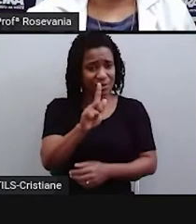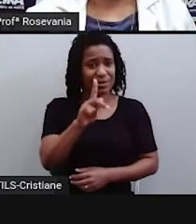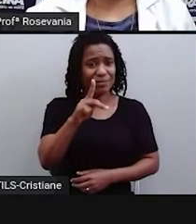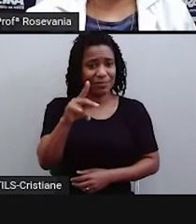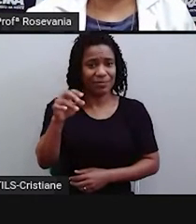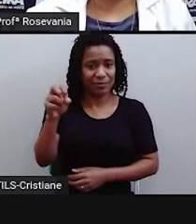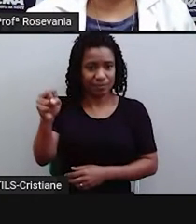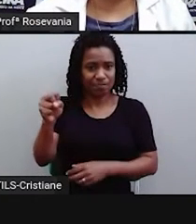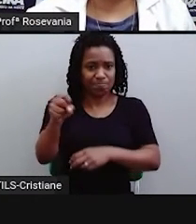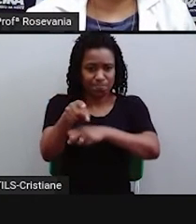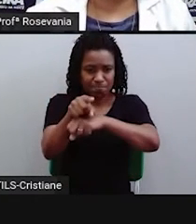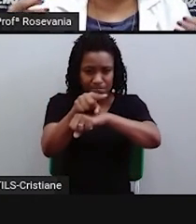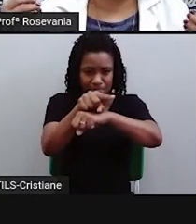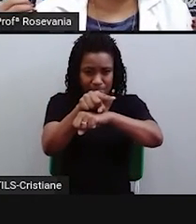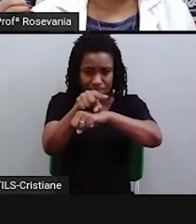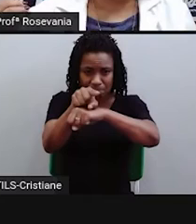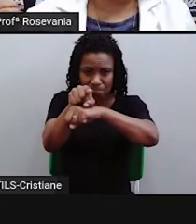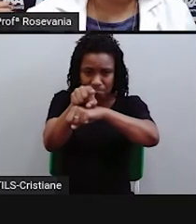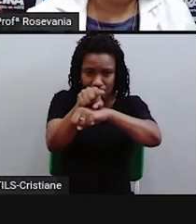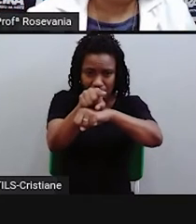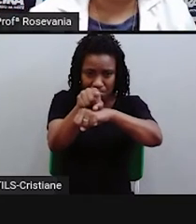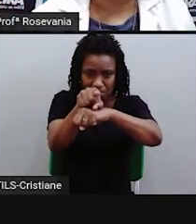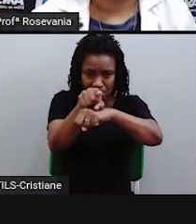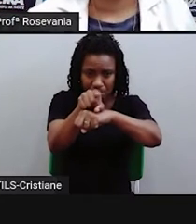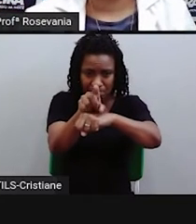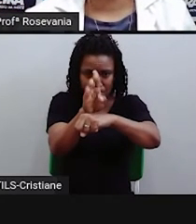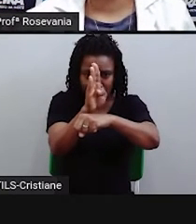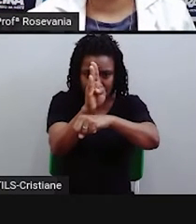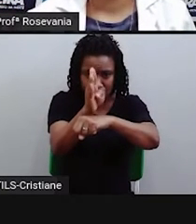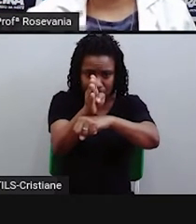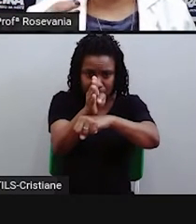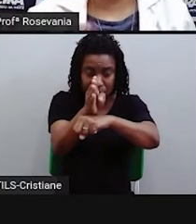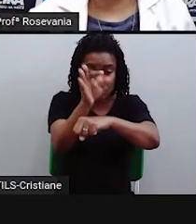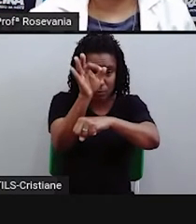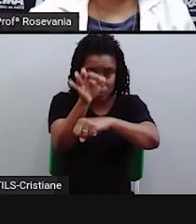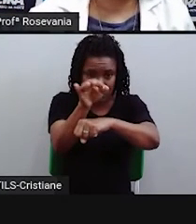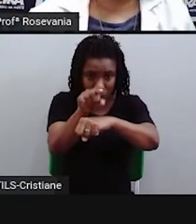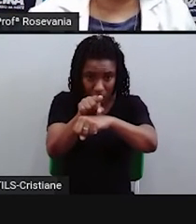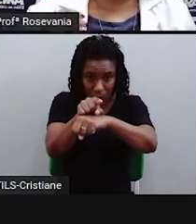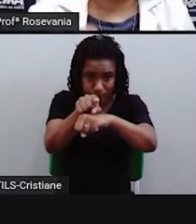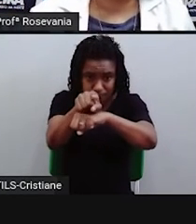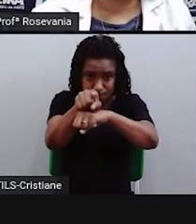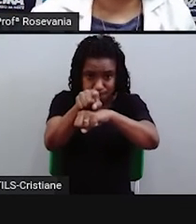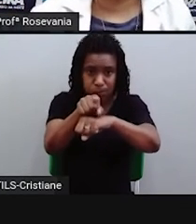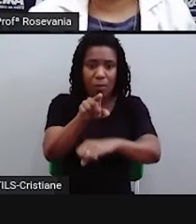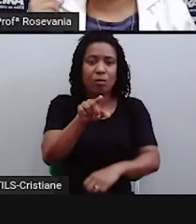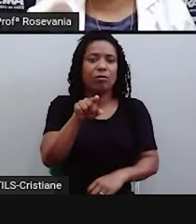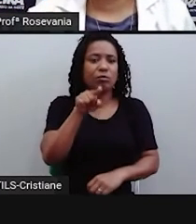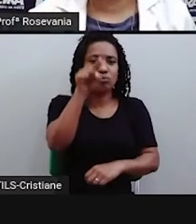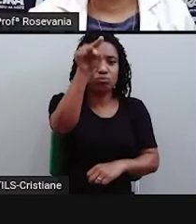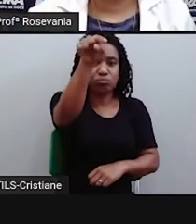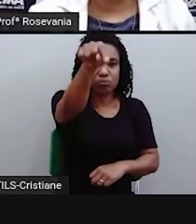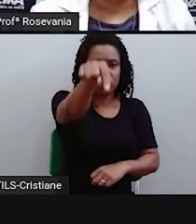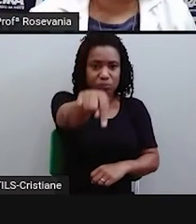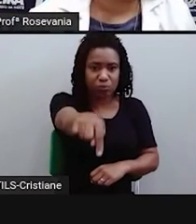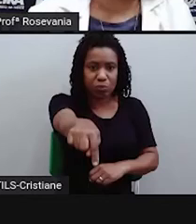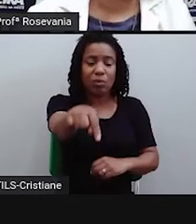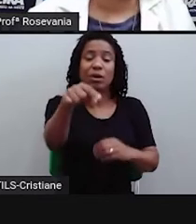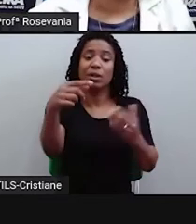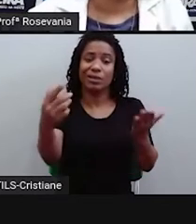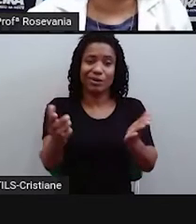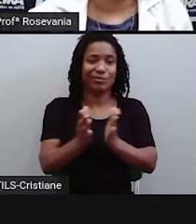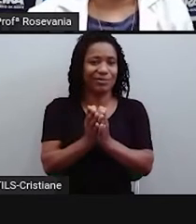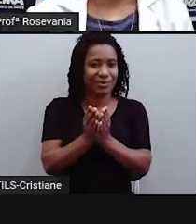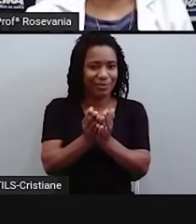geral, de GPS, eles já estão tão presentes em carros comuns, em aviões, navios, em tudo